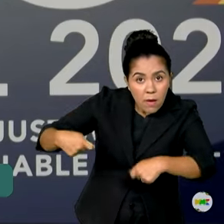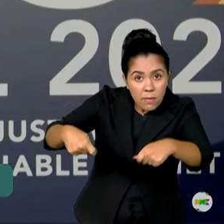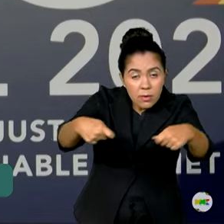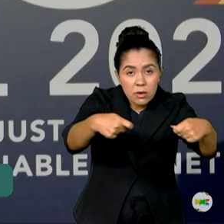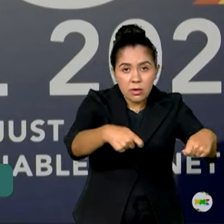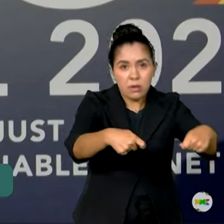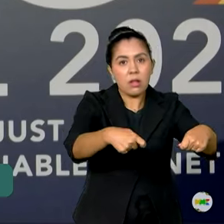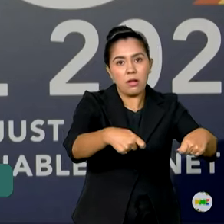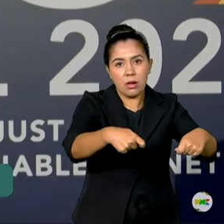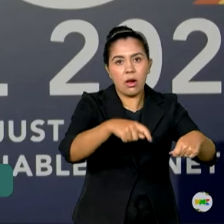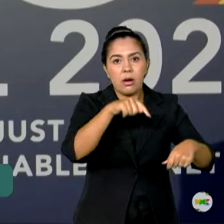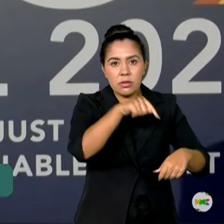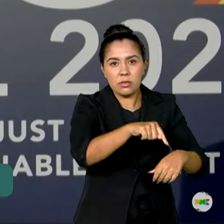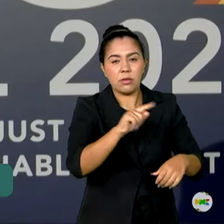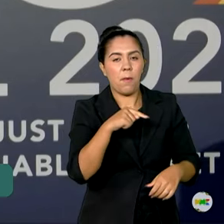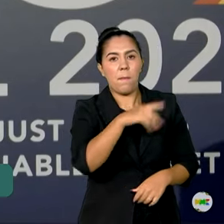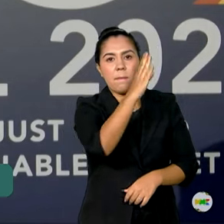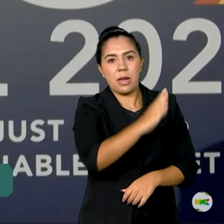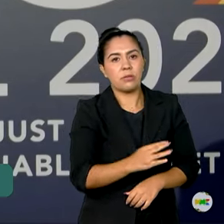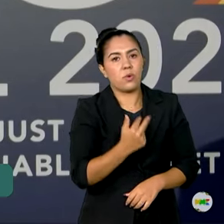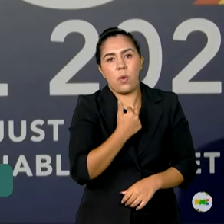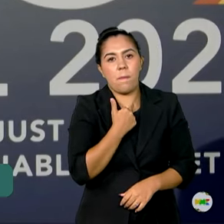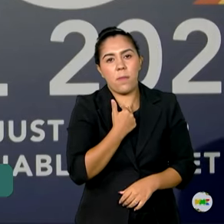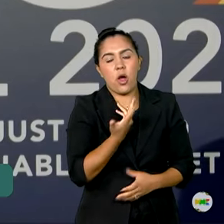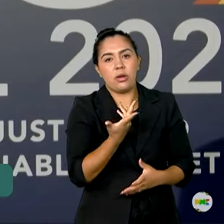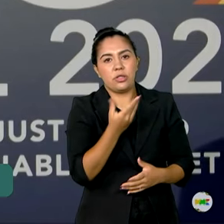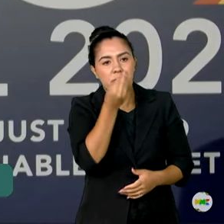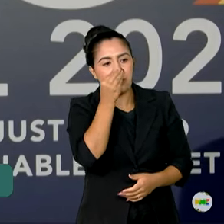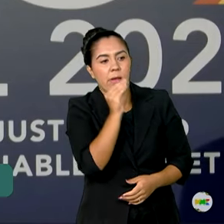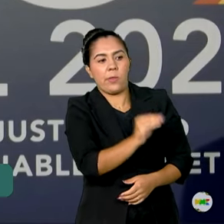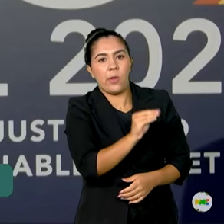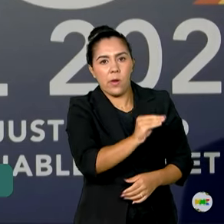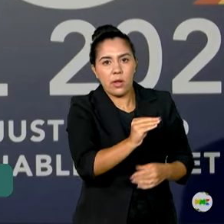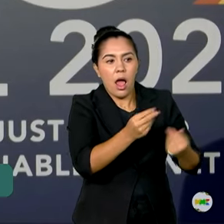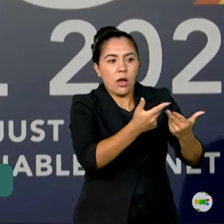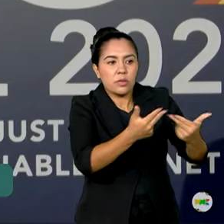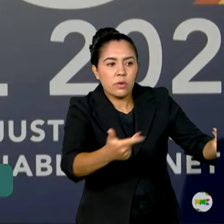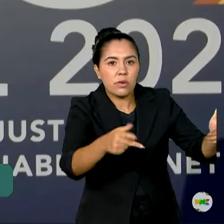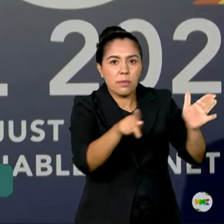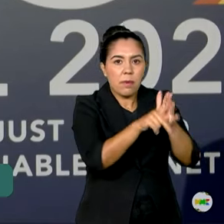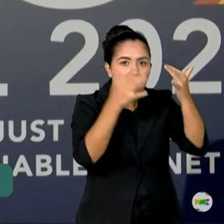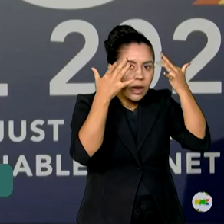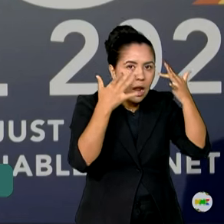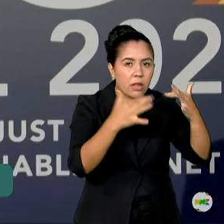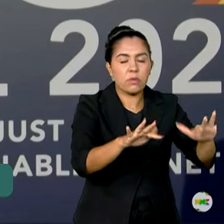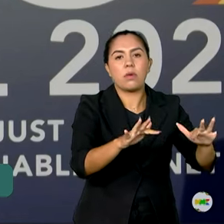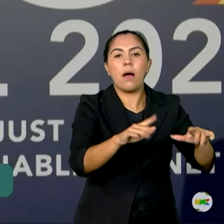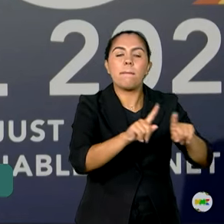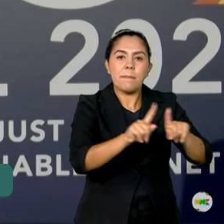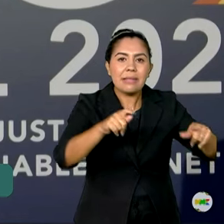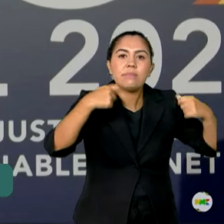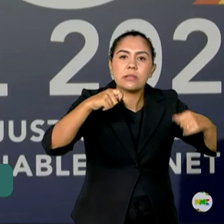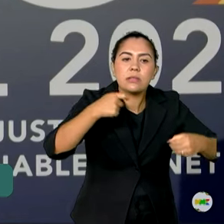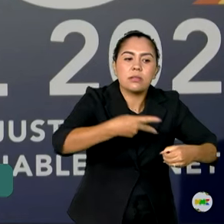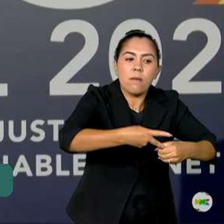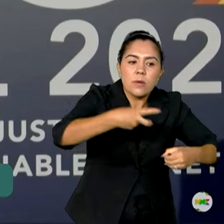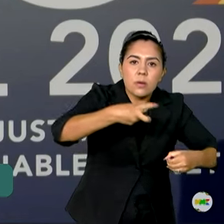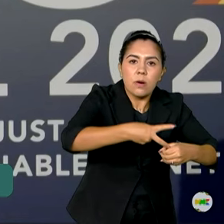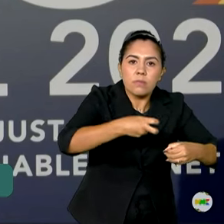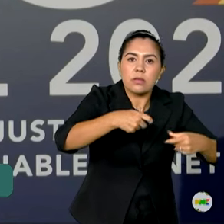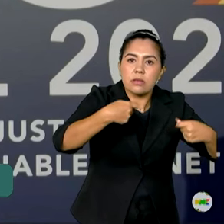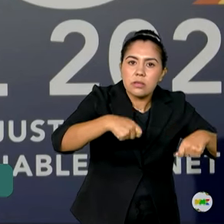abrir mão das suas riquezas naturais exploradas de forma adequada ambientalmente para poder